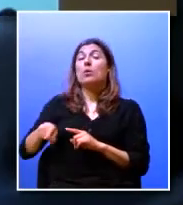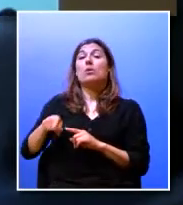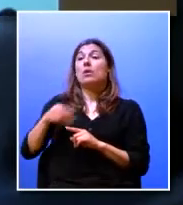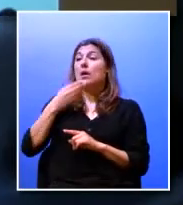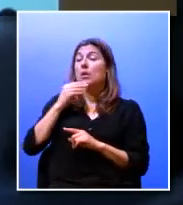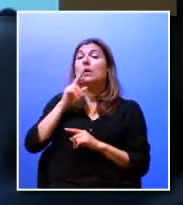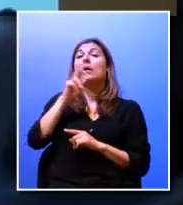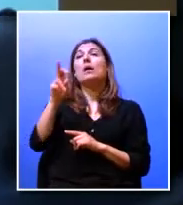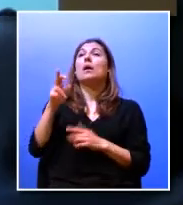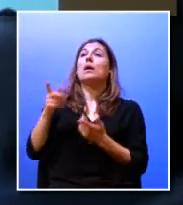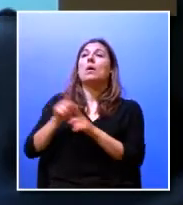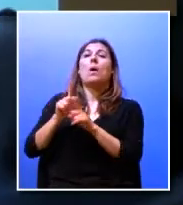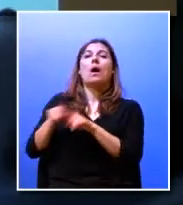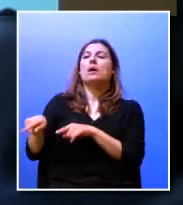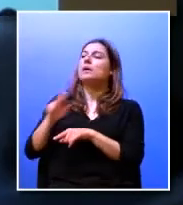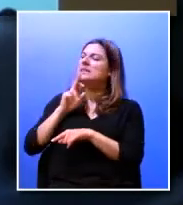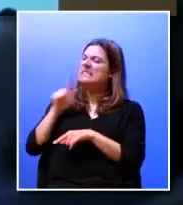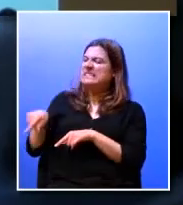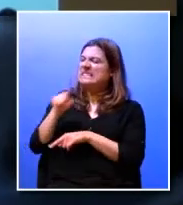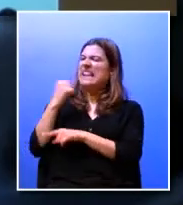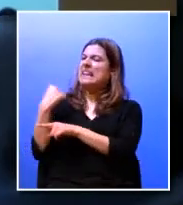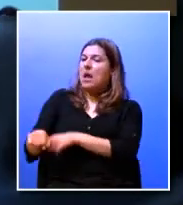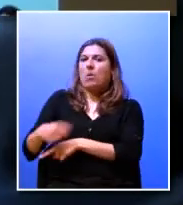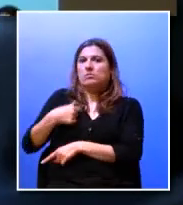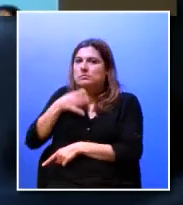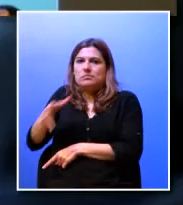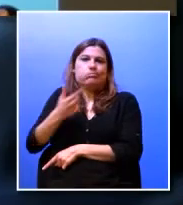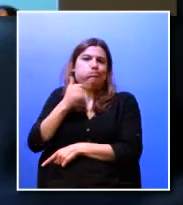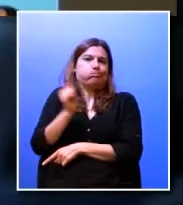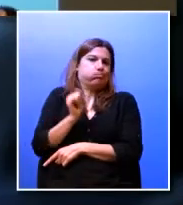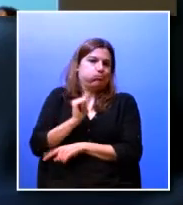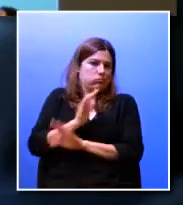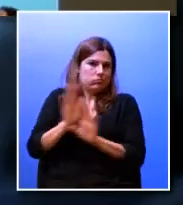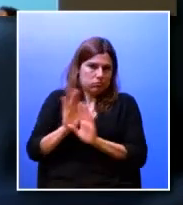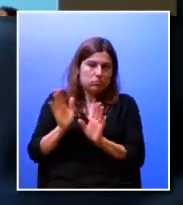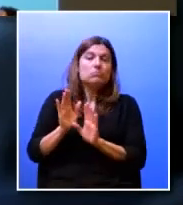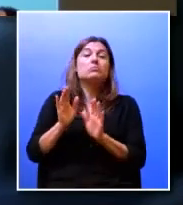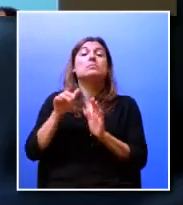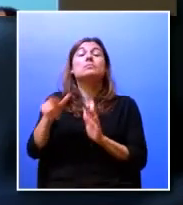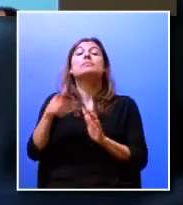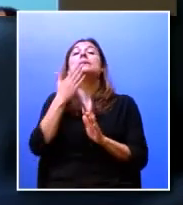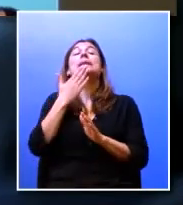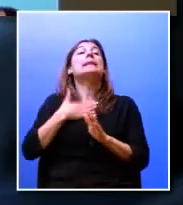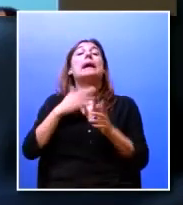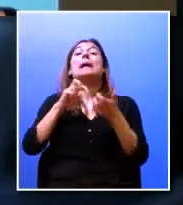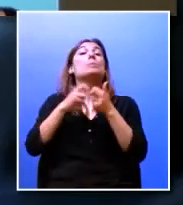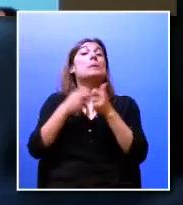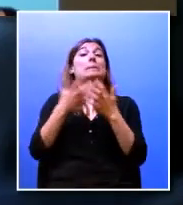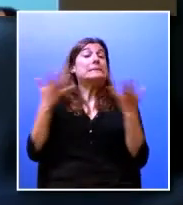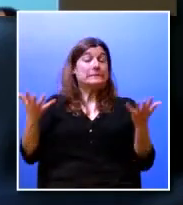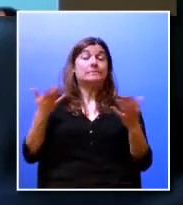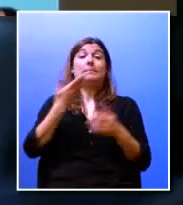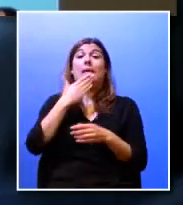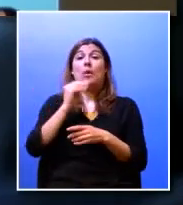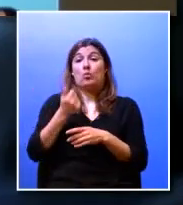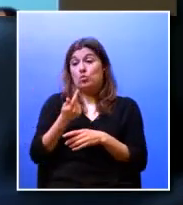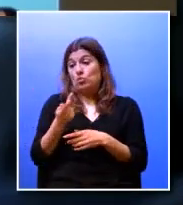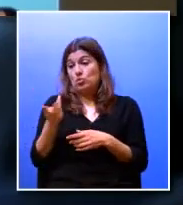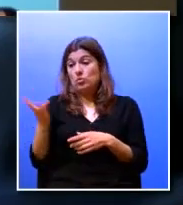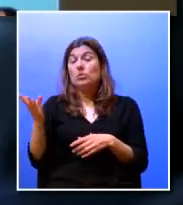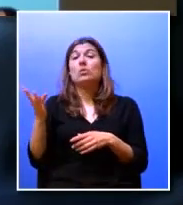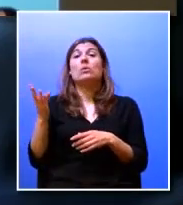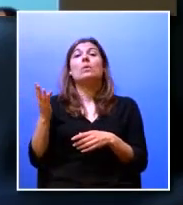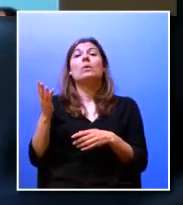a dizer a nenhum aluno para recusar essa oferta no entanto isso levanta-nos um problema que é os alunos não